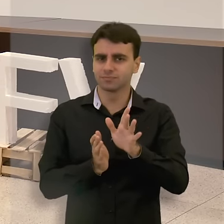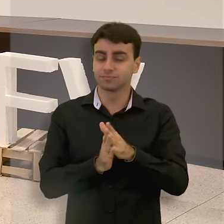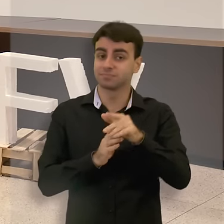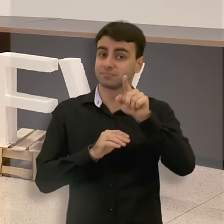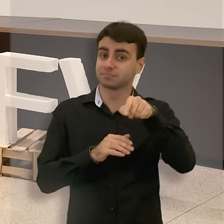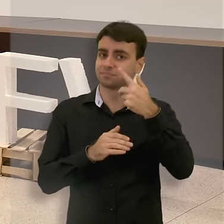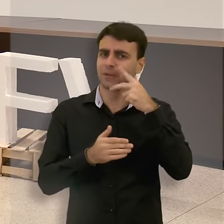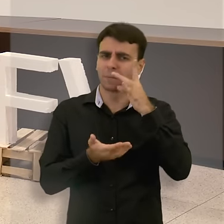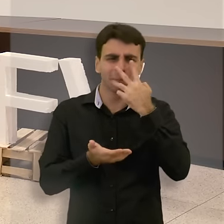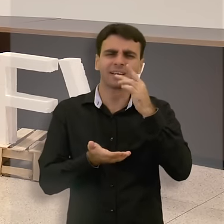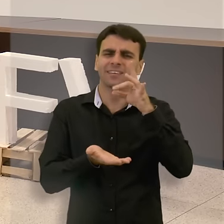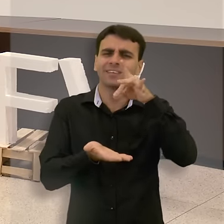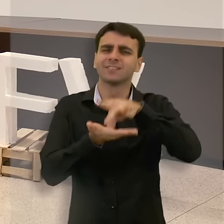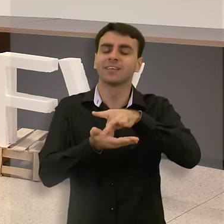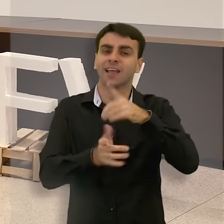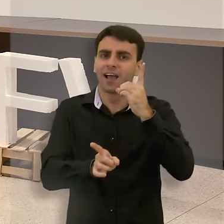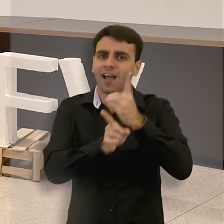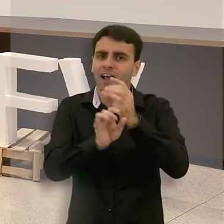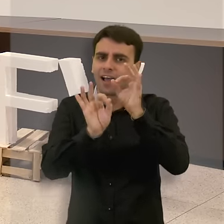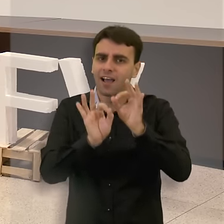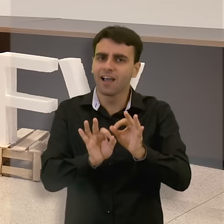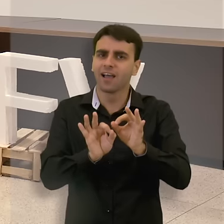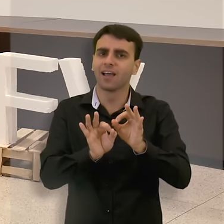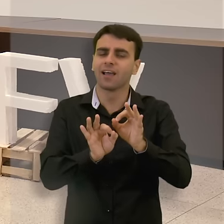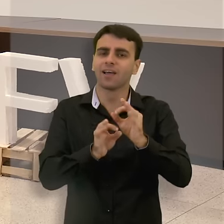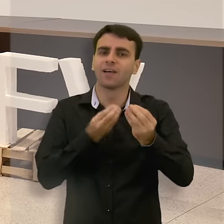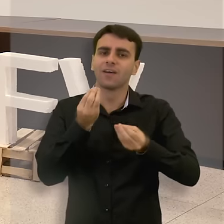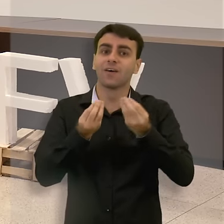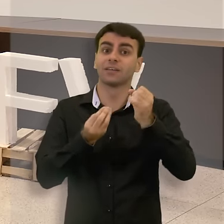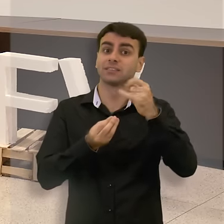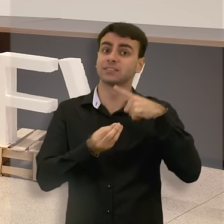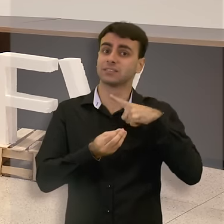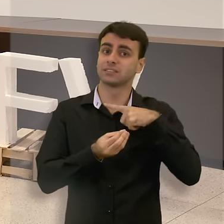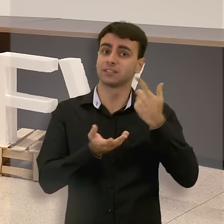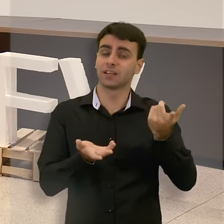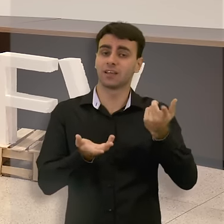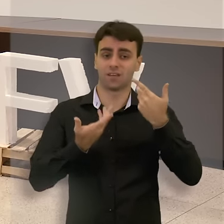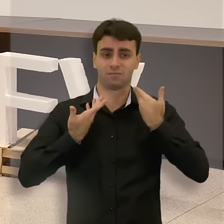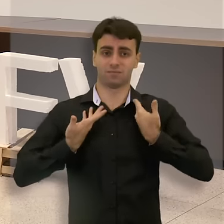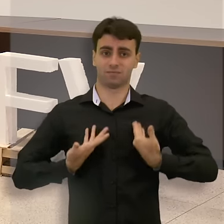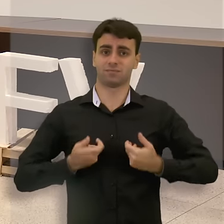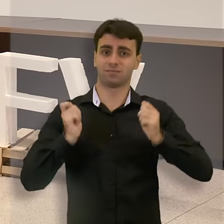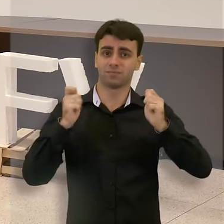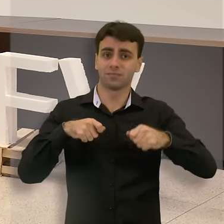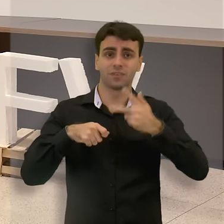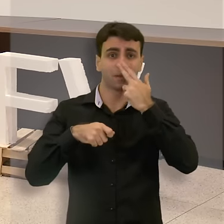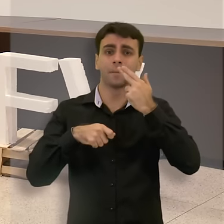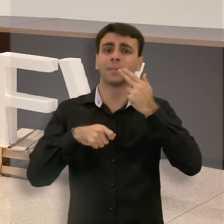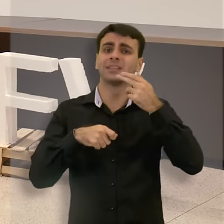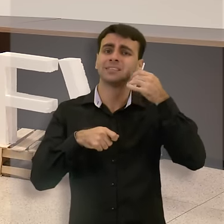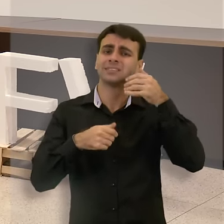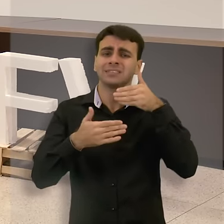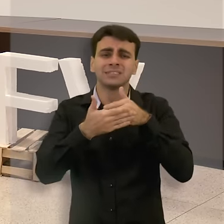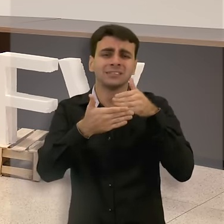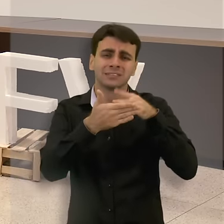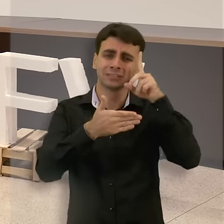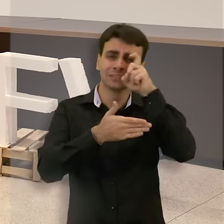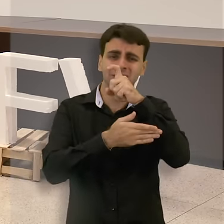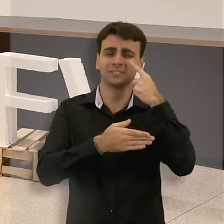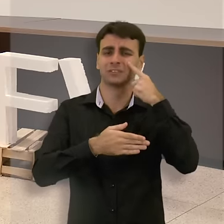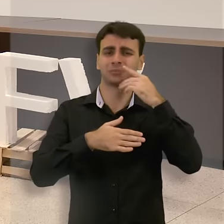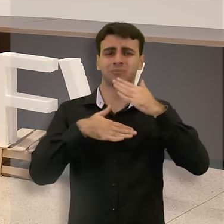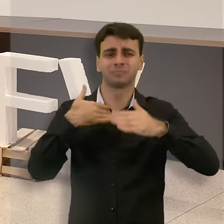Essa é a chave para a gente fazer escolhas sobre o nosso comportamento? Se eu tenho um comportamento que me impede com que eu viva mais, até para